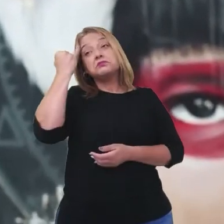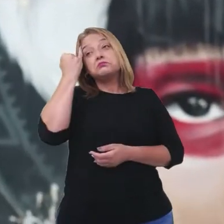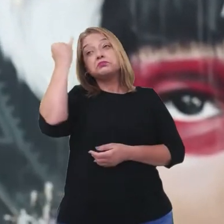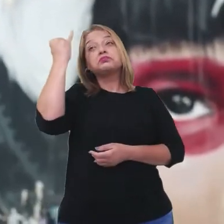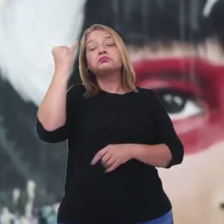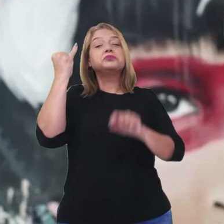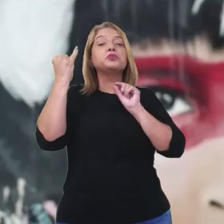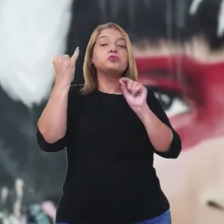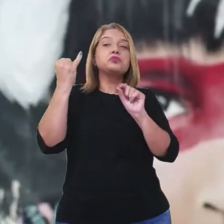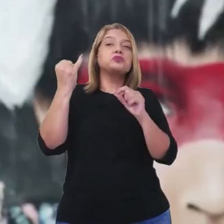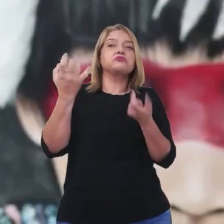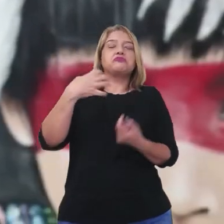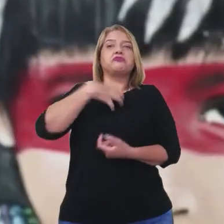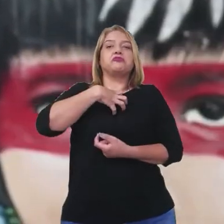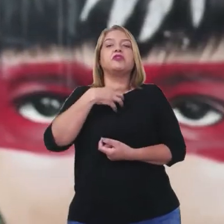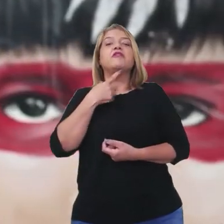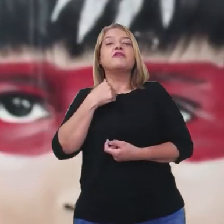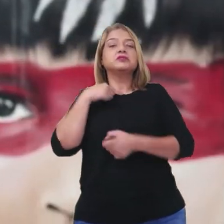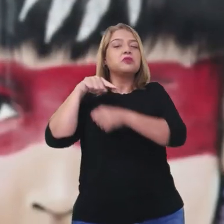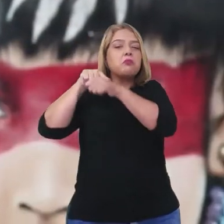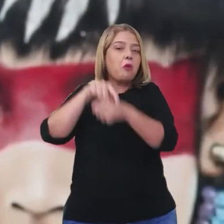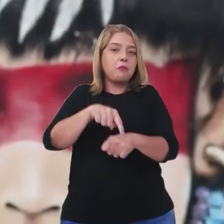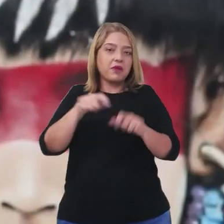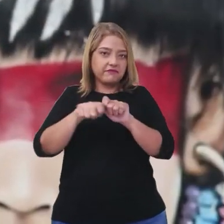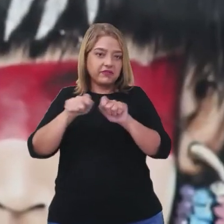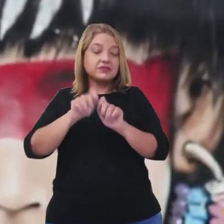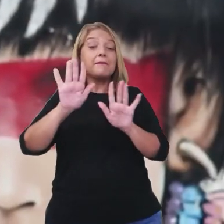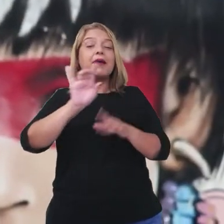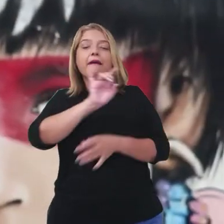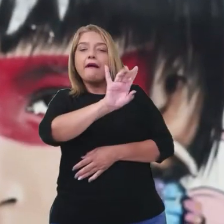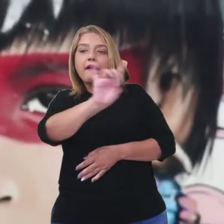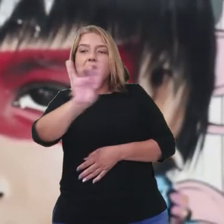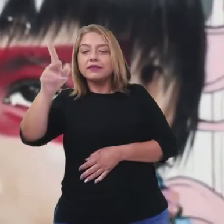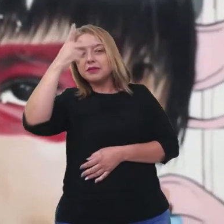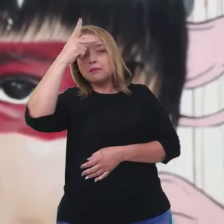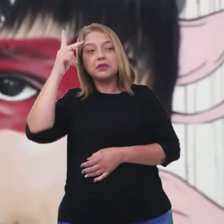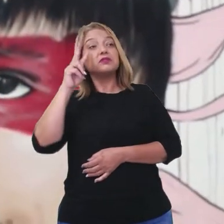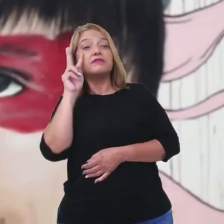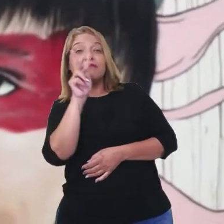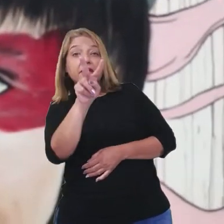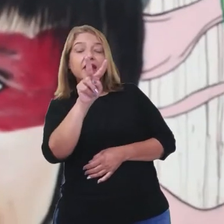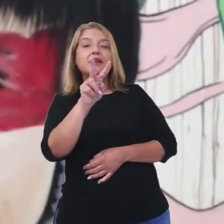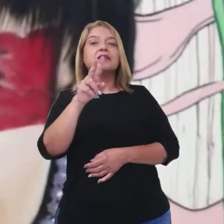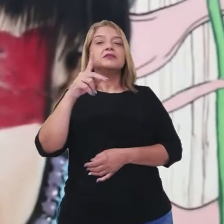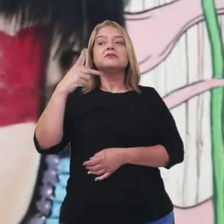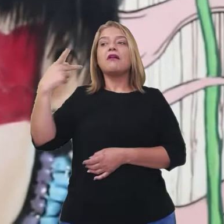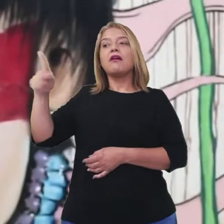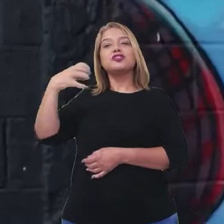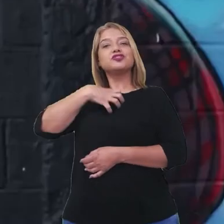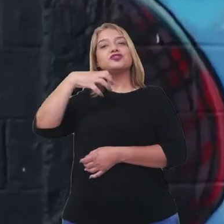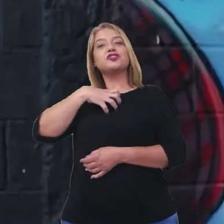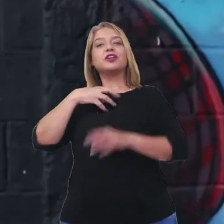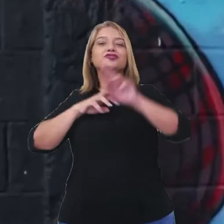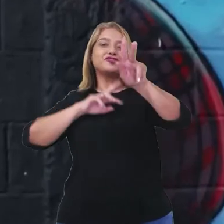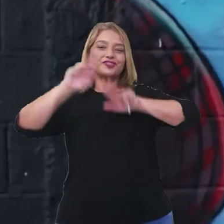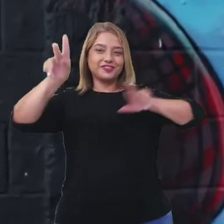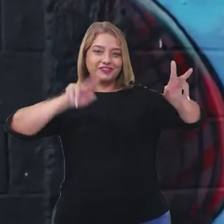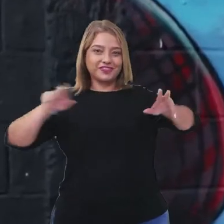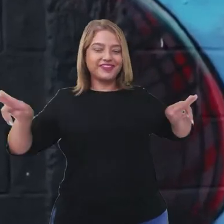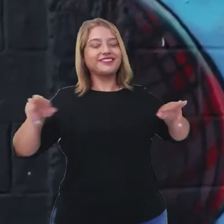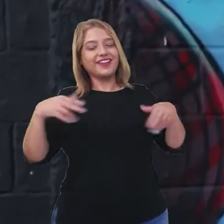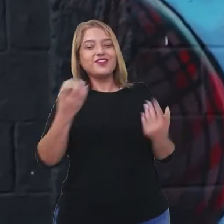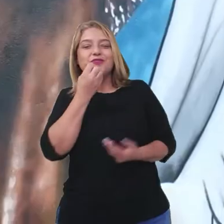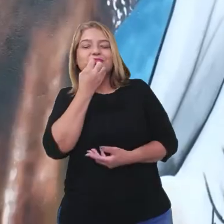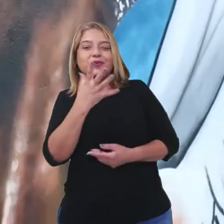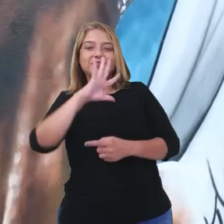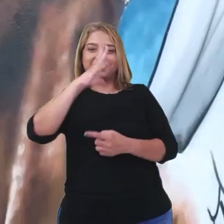fiz naquele momento, mas cada pessoa vai ver e enxergar, interpretar de uma maneira. Isso que é o gostoso da